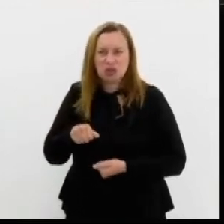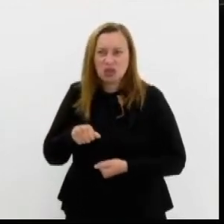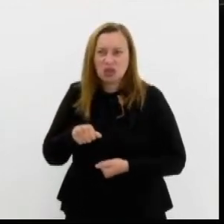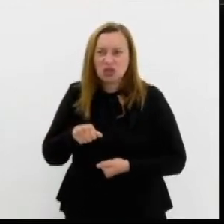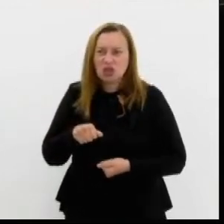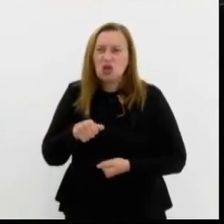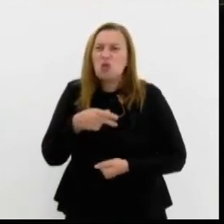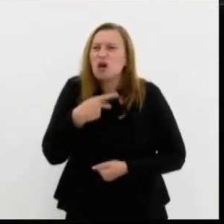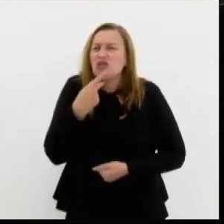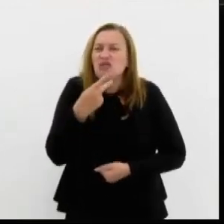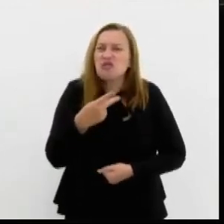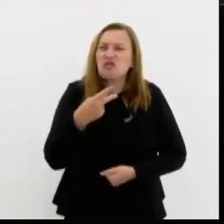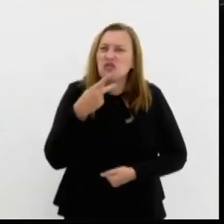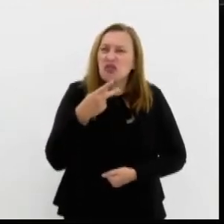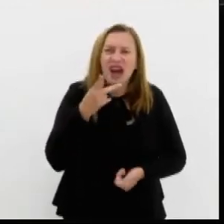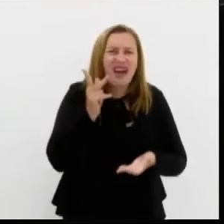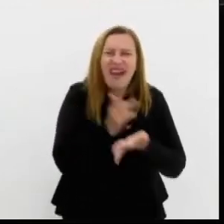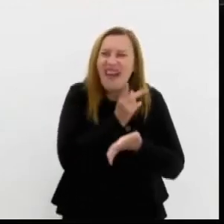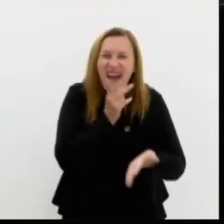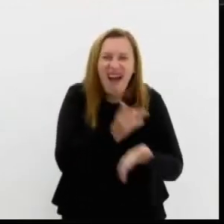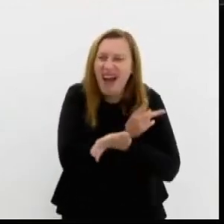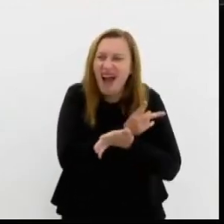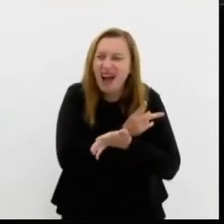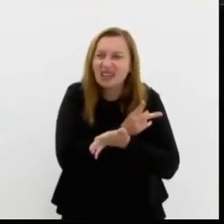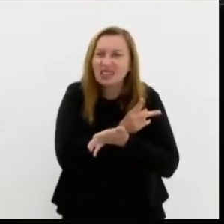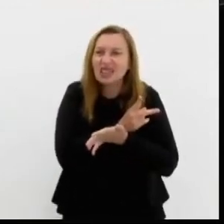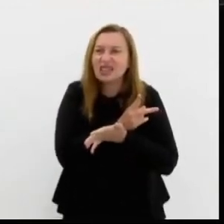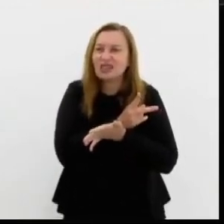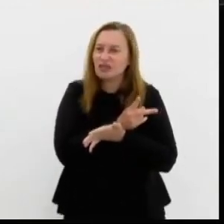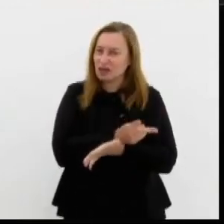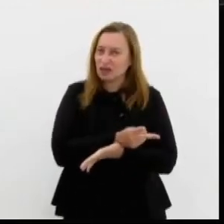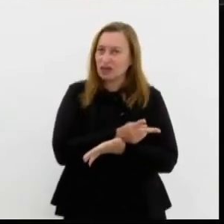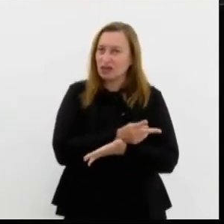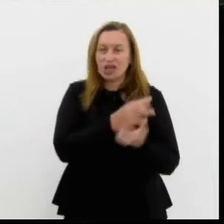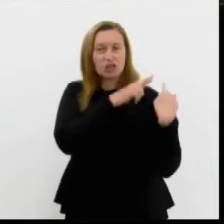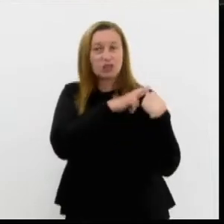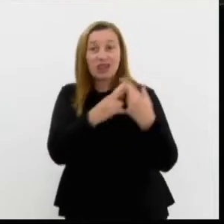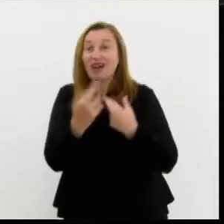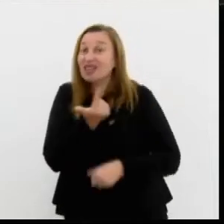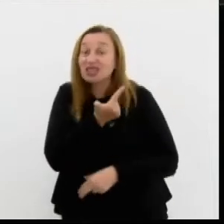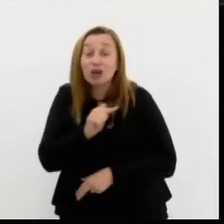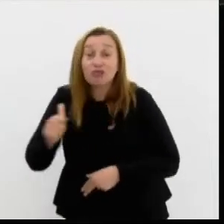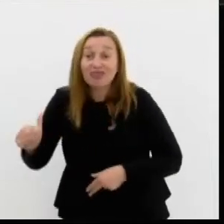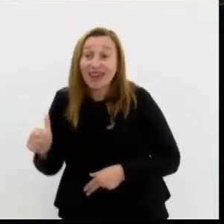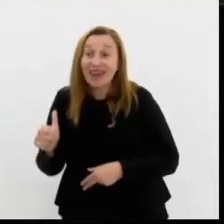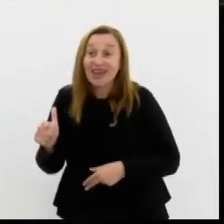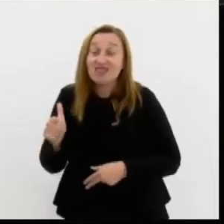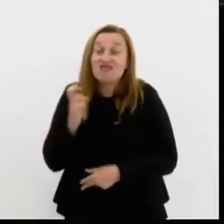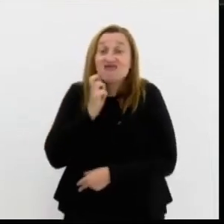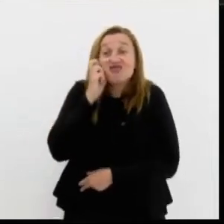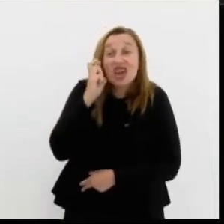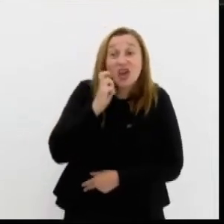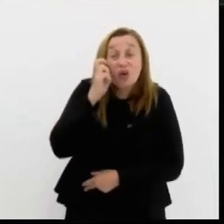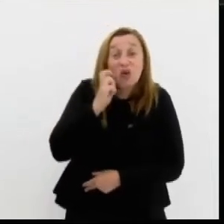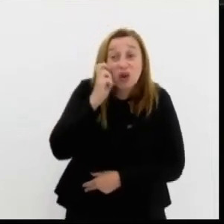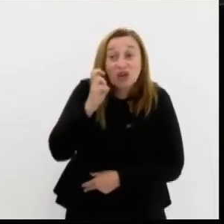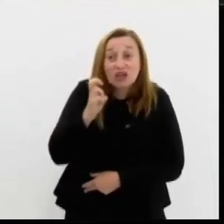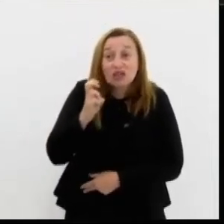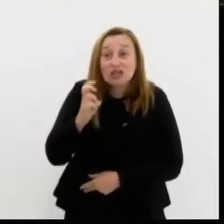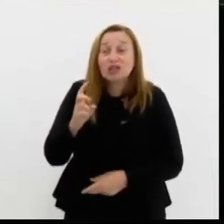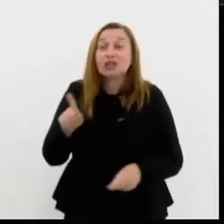uma fala inconsequente, irresponsável, imoral e, por que não dizer,